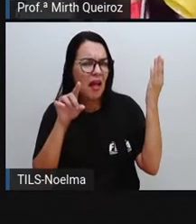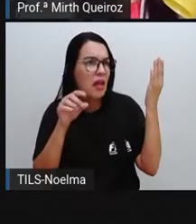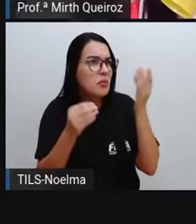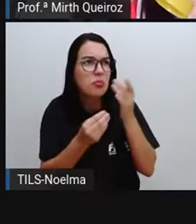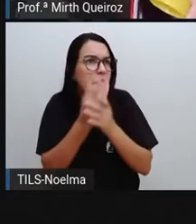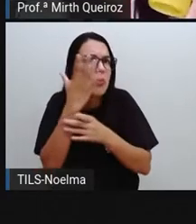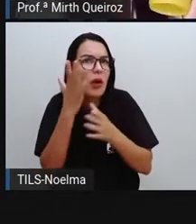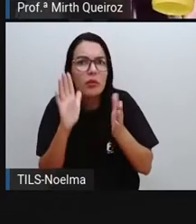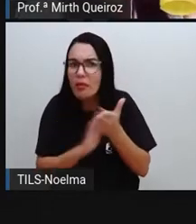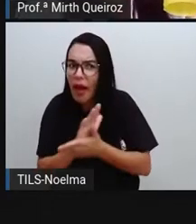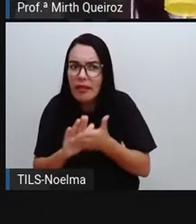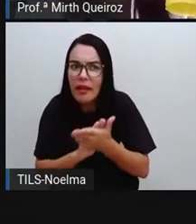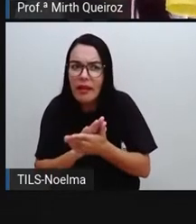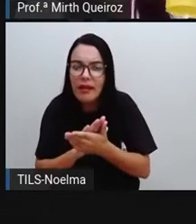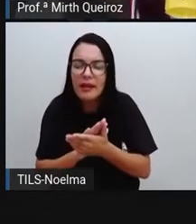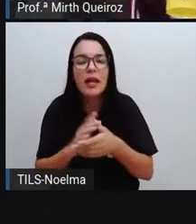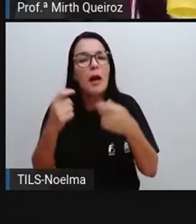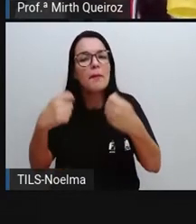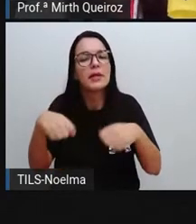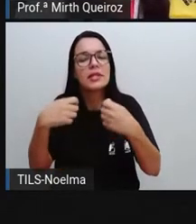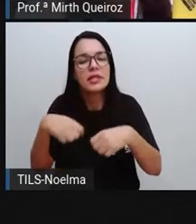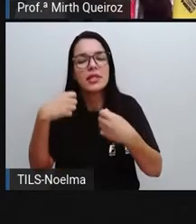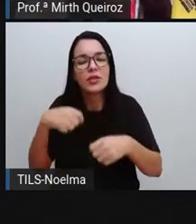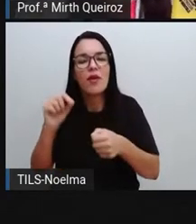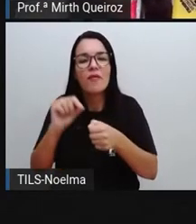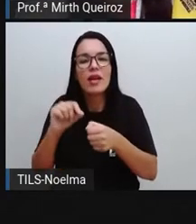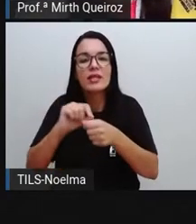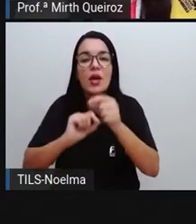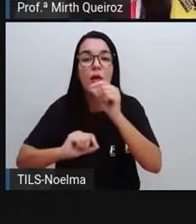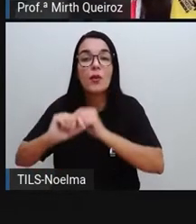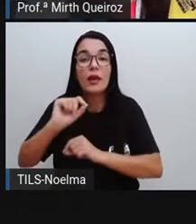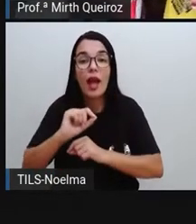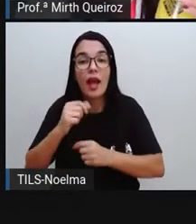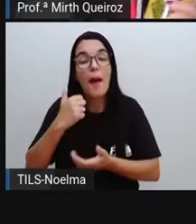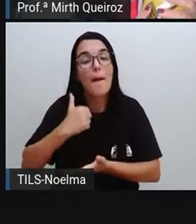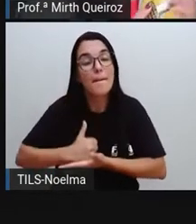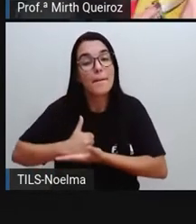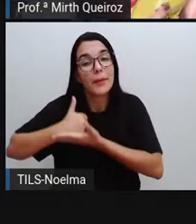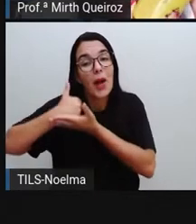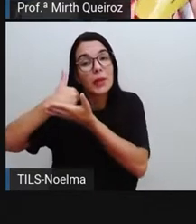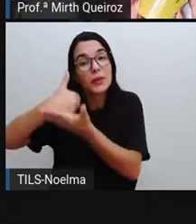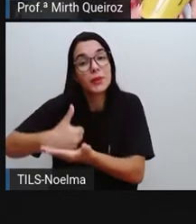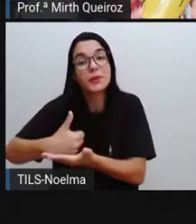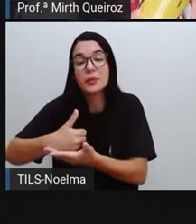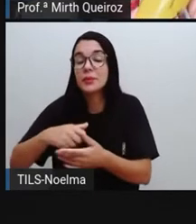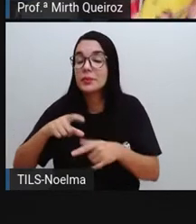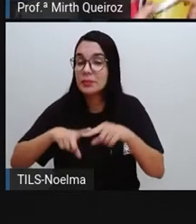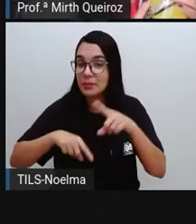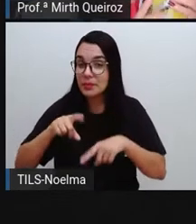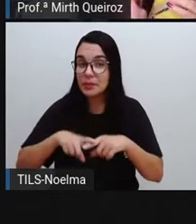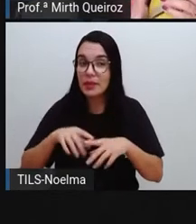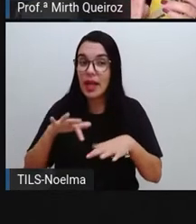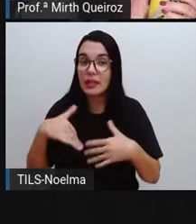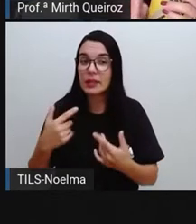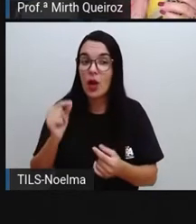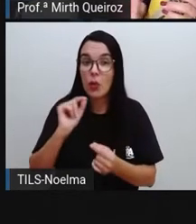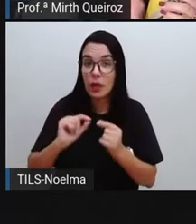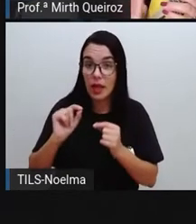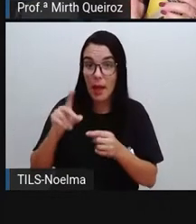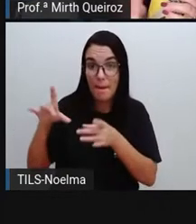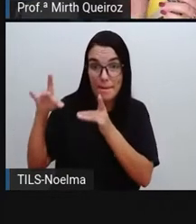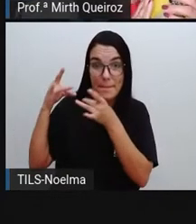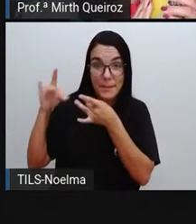assim. Para se produzir esse copo, se necessitou de uma matéria-prima. Como se trata de um copo que é de